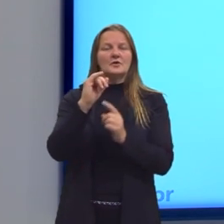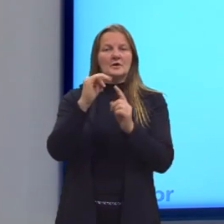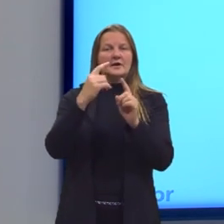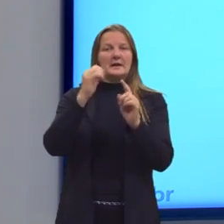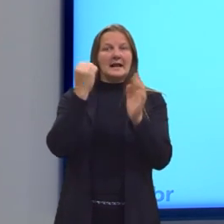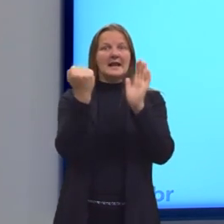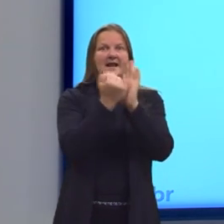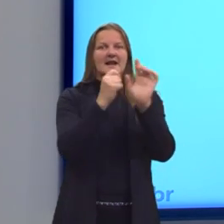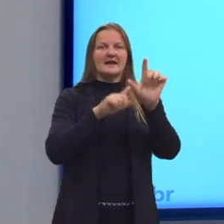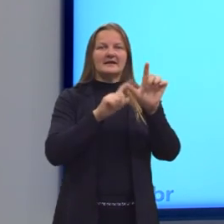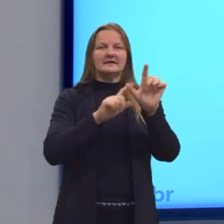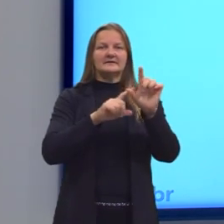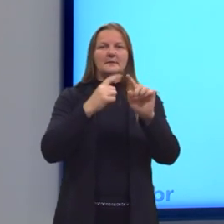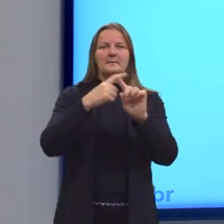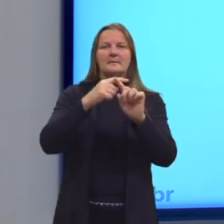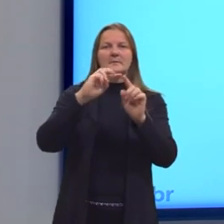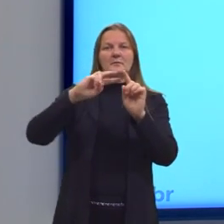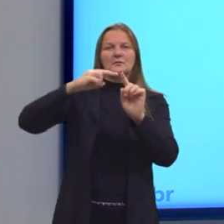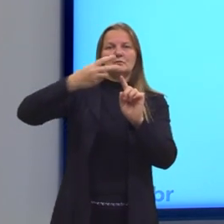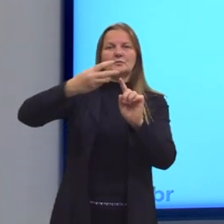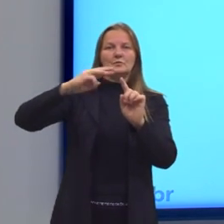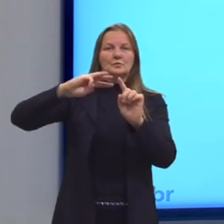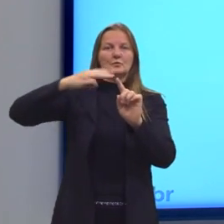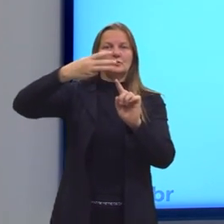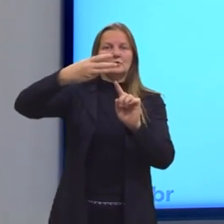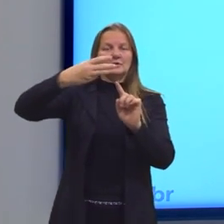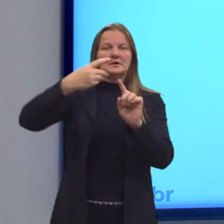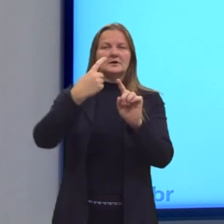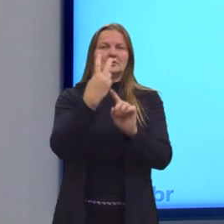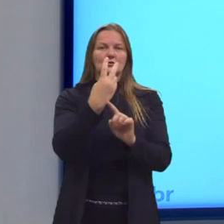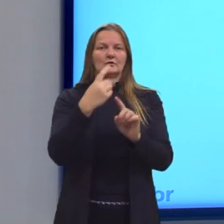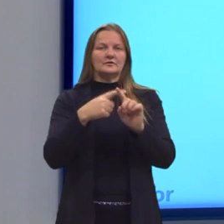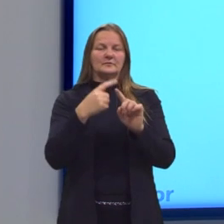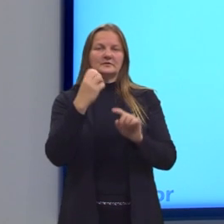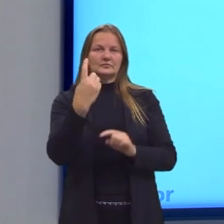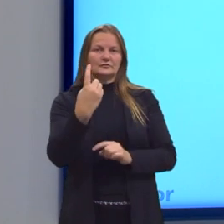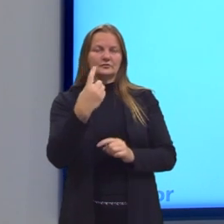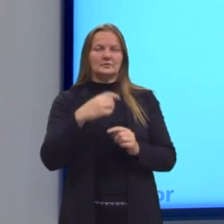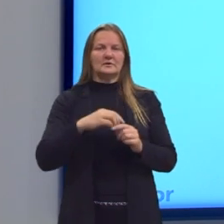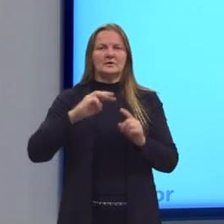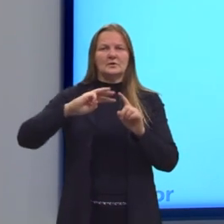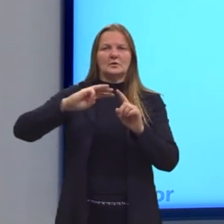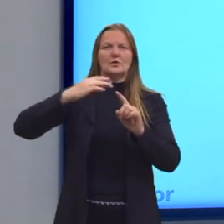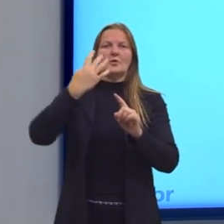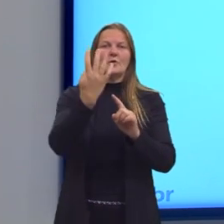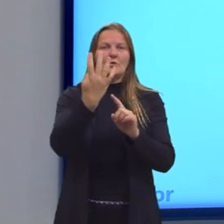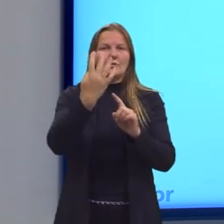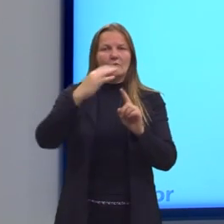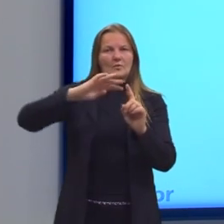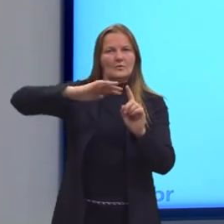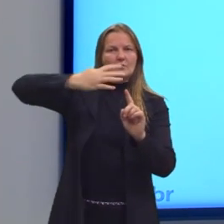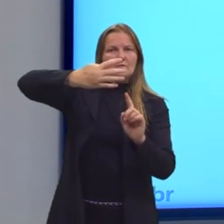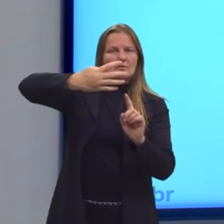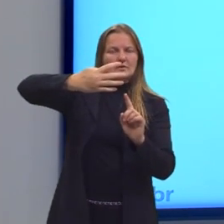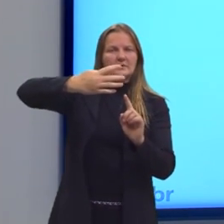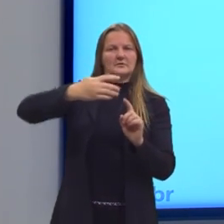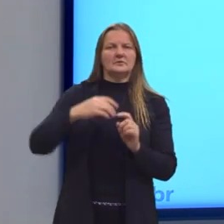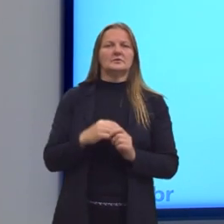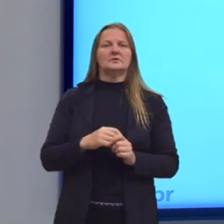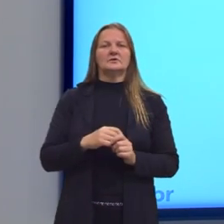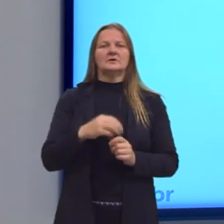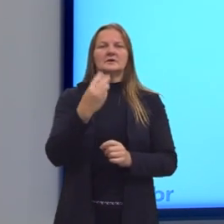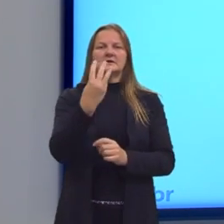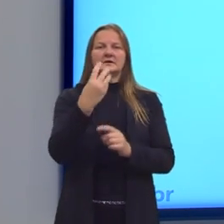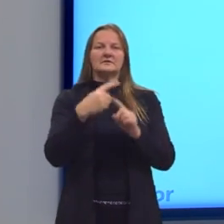mais 1, Φ³ é igual a 2 Φ mais 1, Φ⁴ é igual a 3